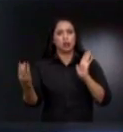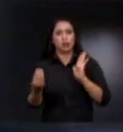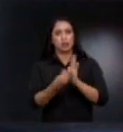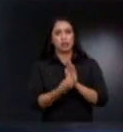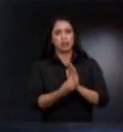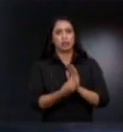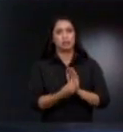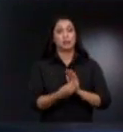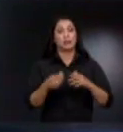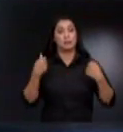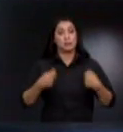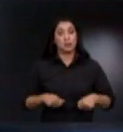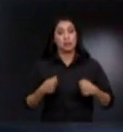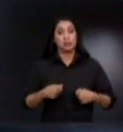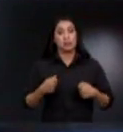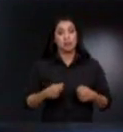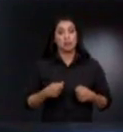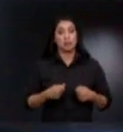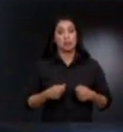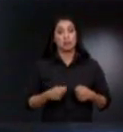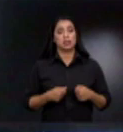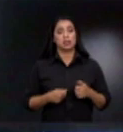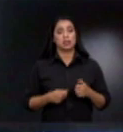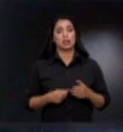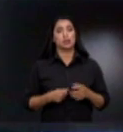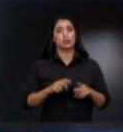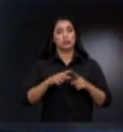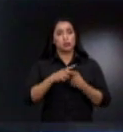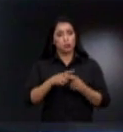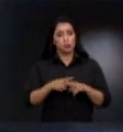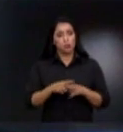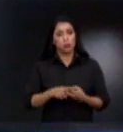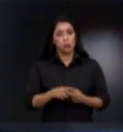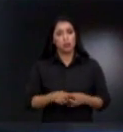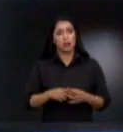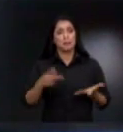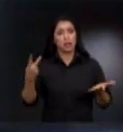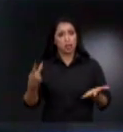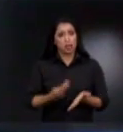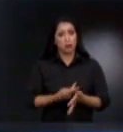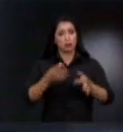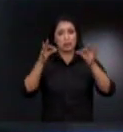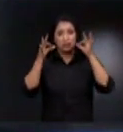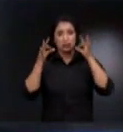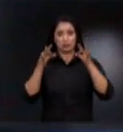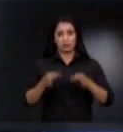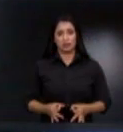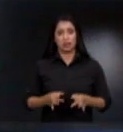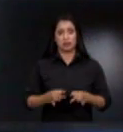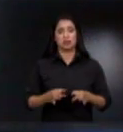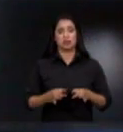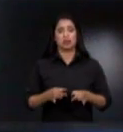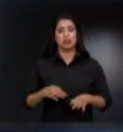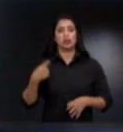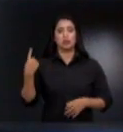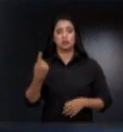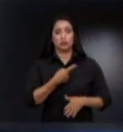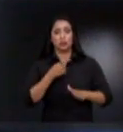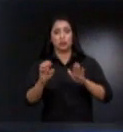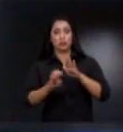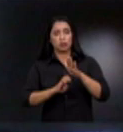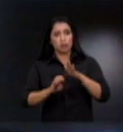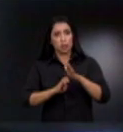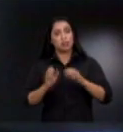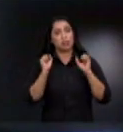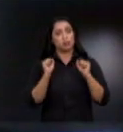nós precisamos da regularização fundiária para que isso aconteça de forma ordenada e que os nossos empresários